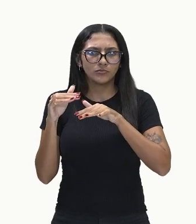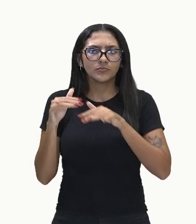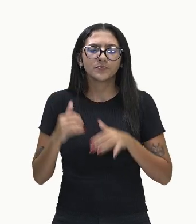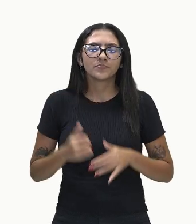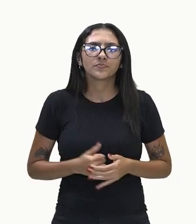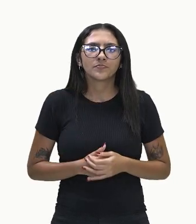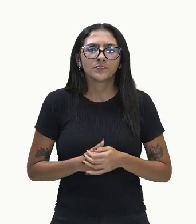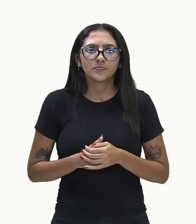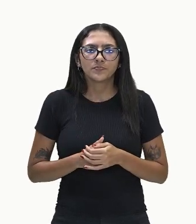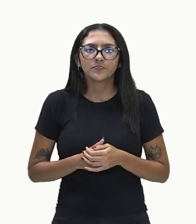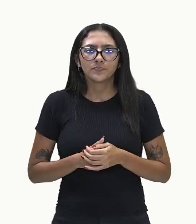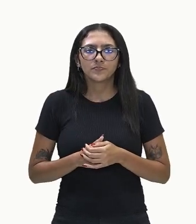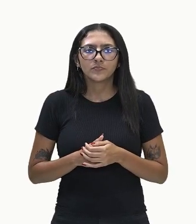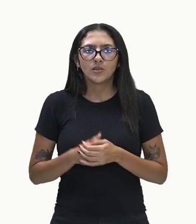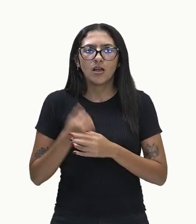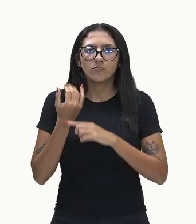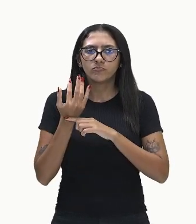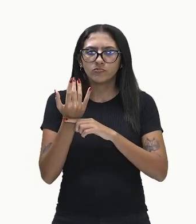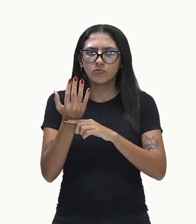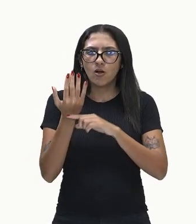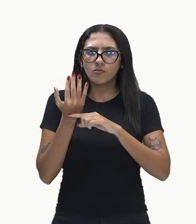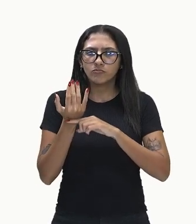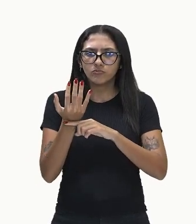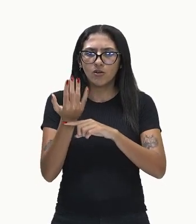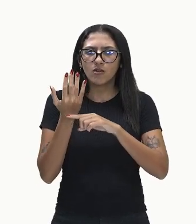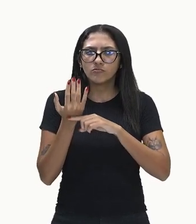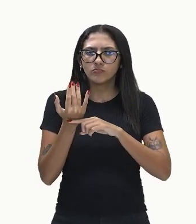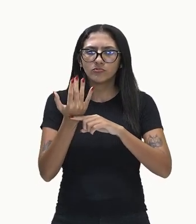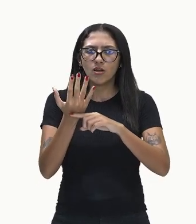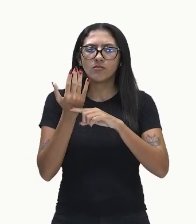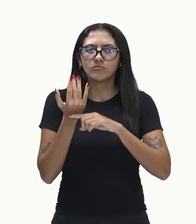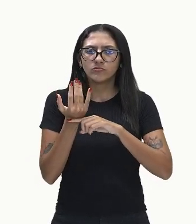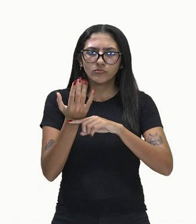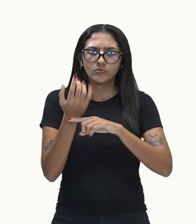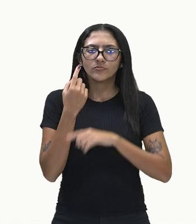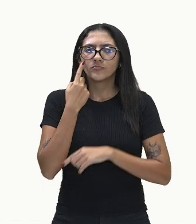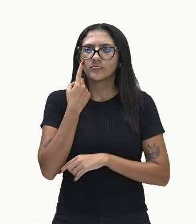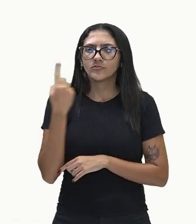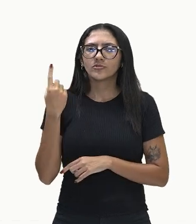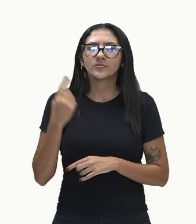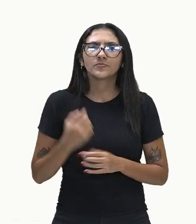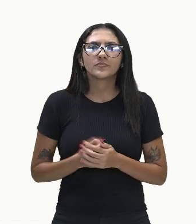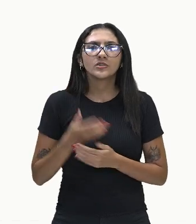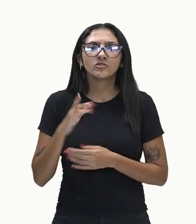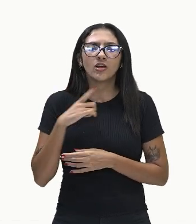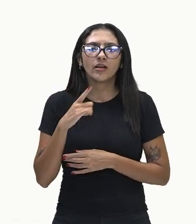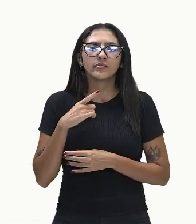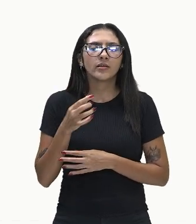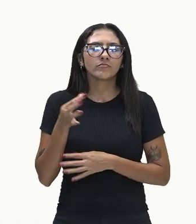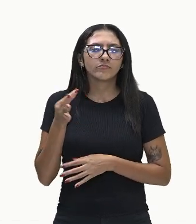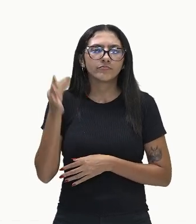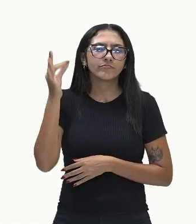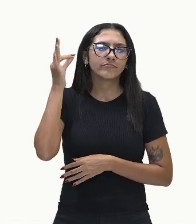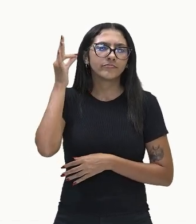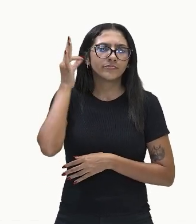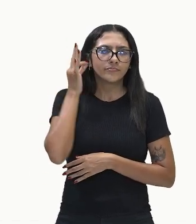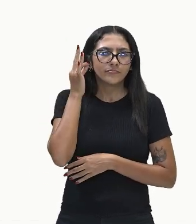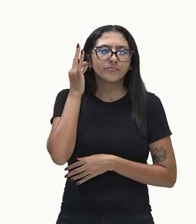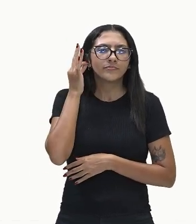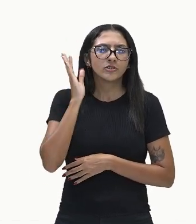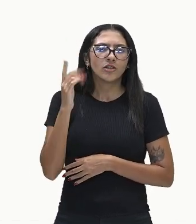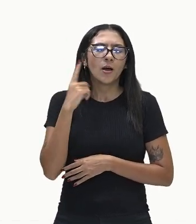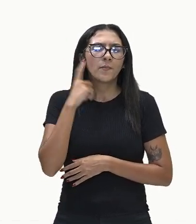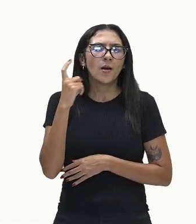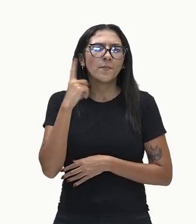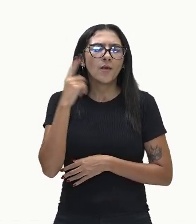na próxima imagem. Vejam aí, a orelha, nesse momento, ela já tá com um fone de ouvido. Ela tá com um fone de ouvido,